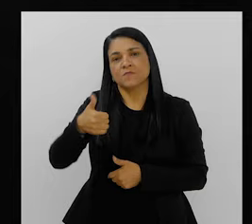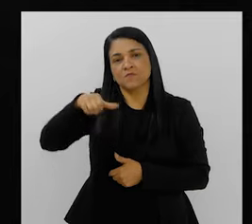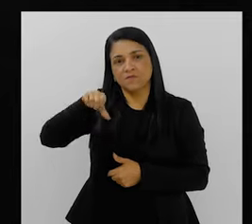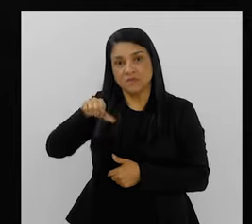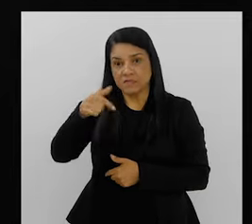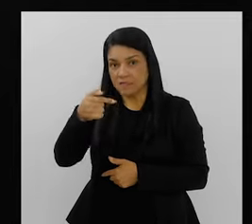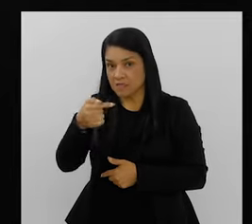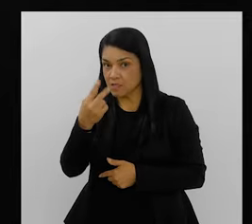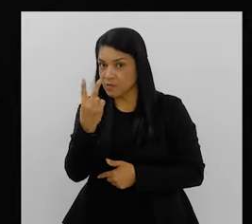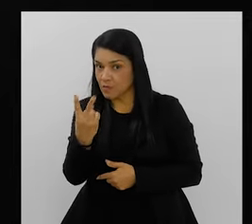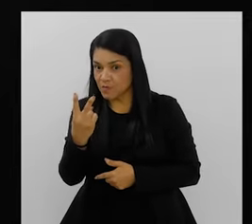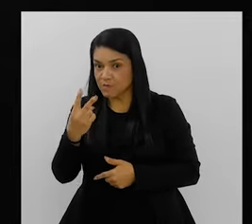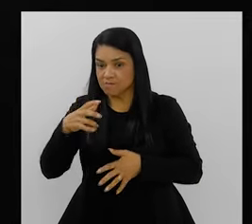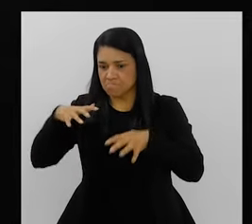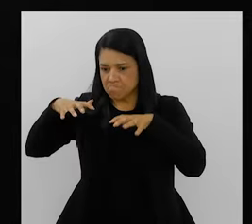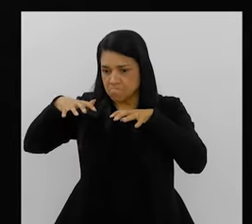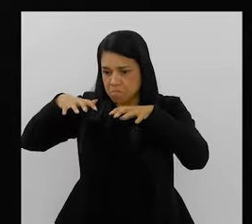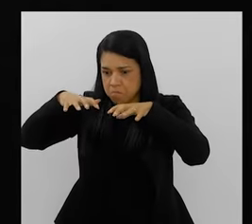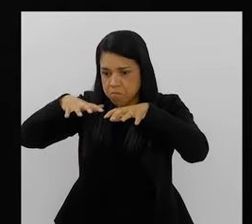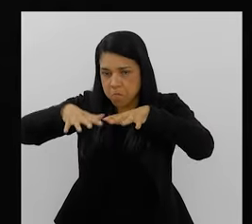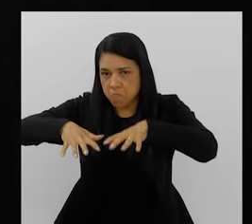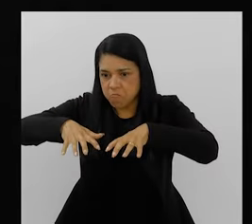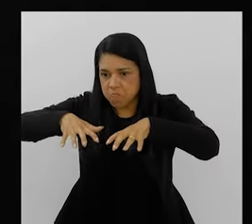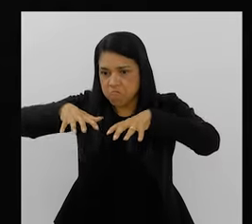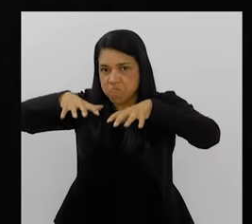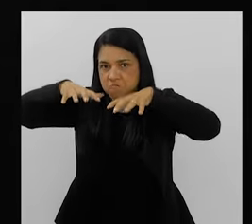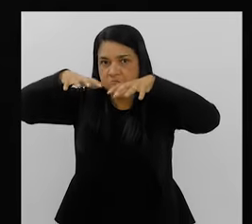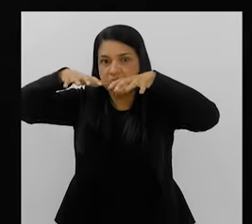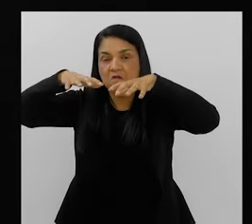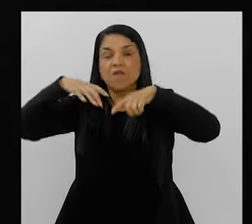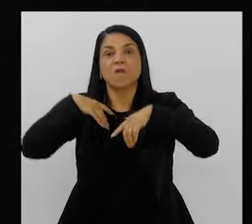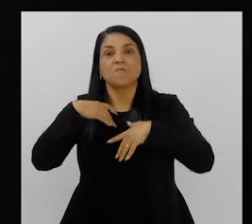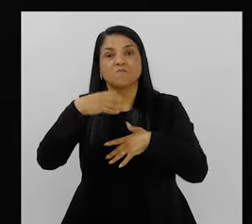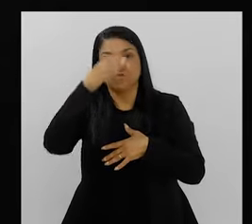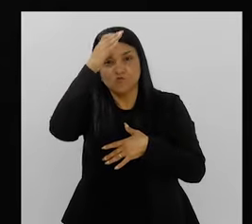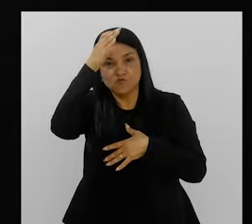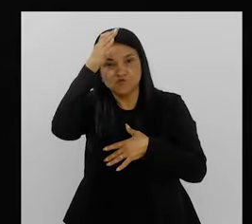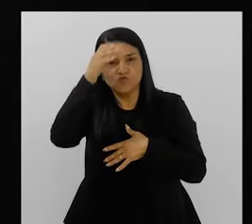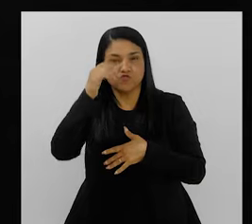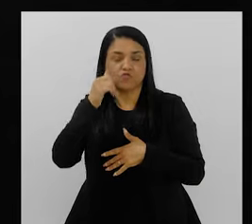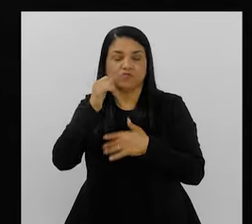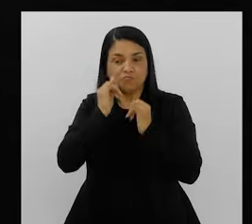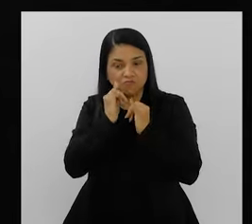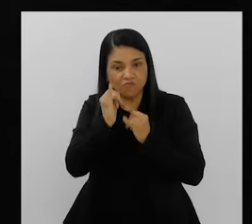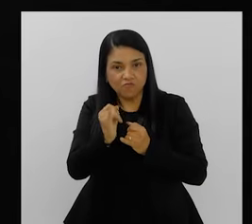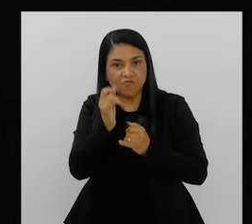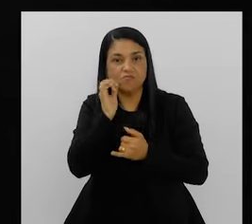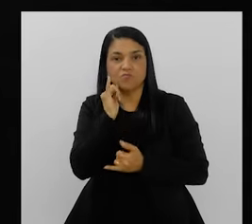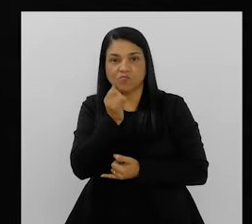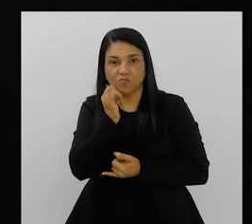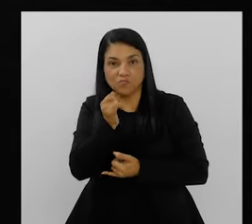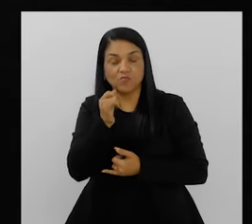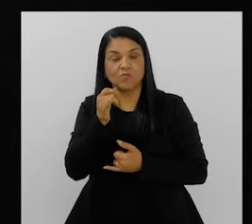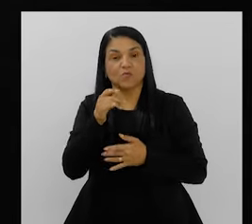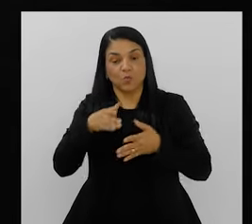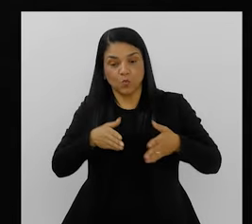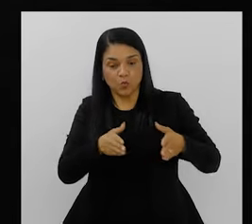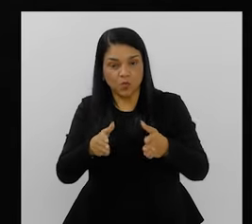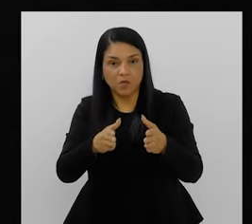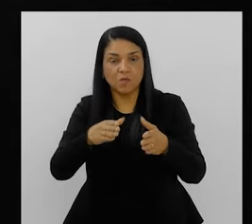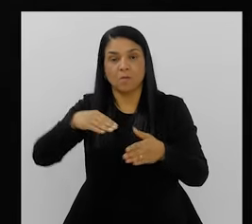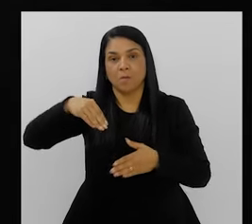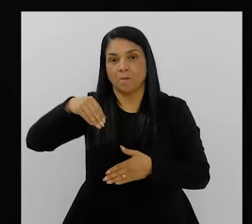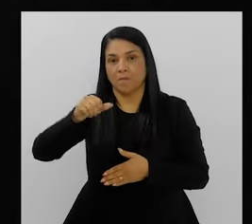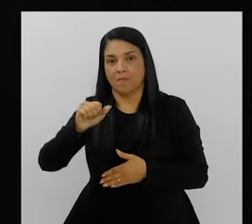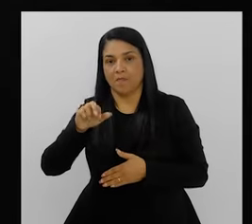enchente, né? Meus tios contam uma enchente no Maracanã, no Rio Maracanã, e ficou todo mundo em